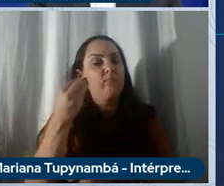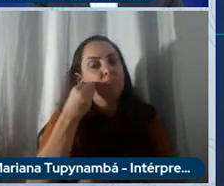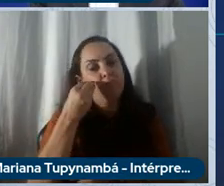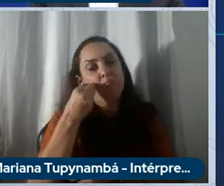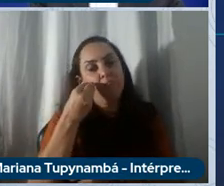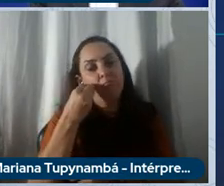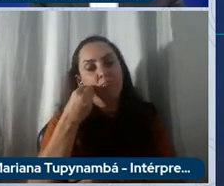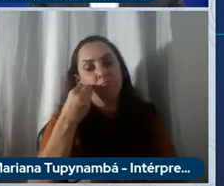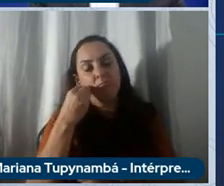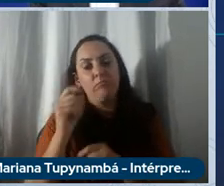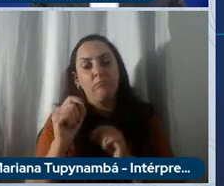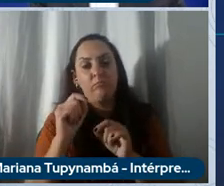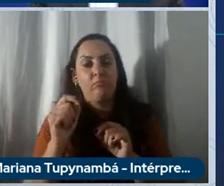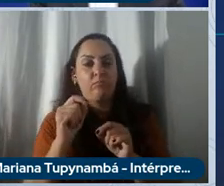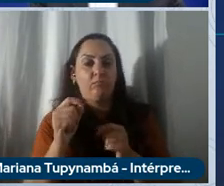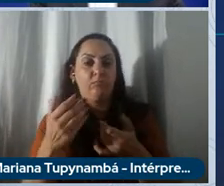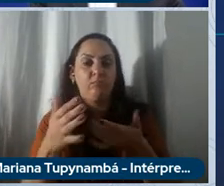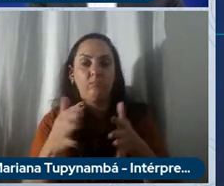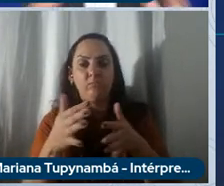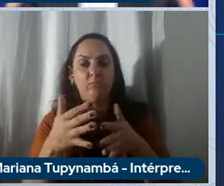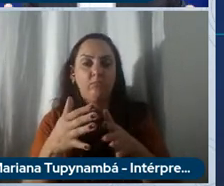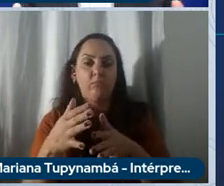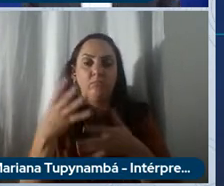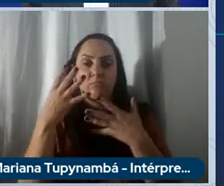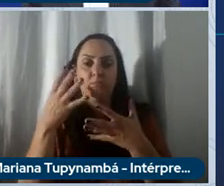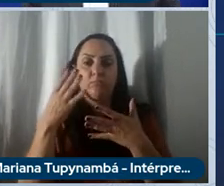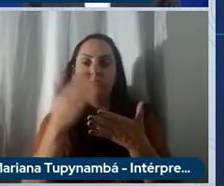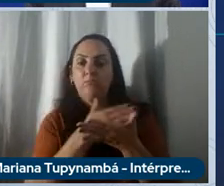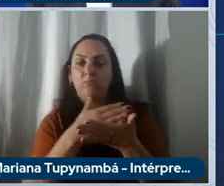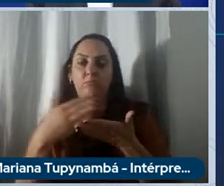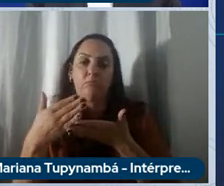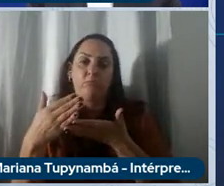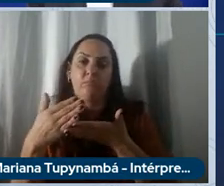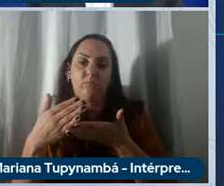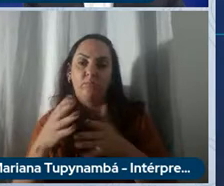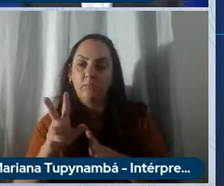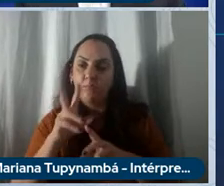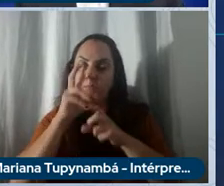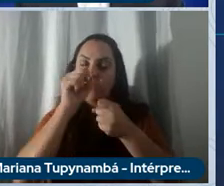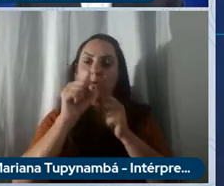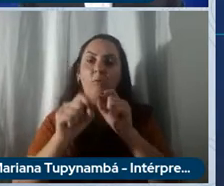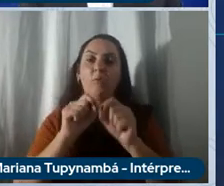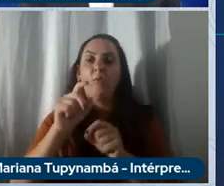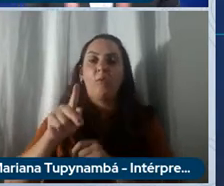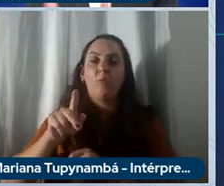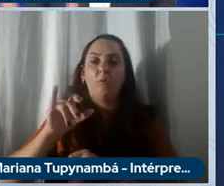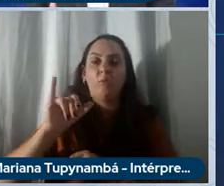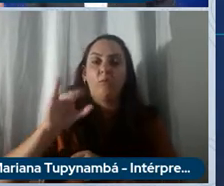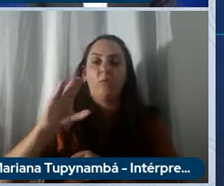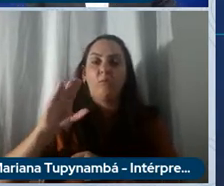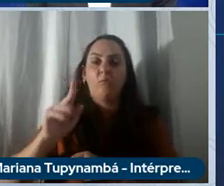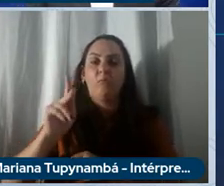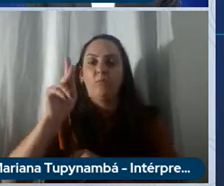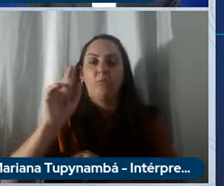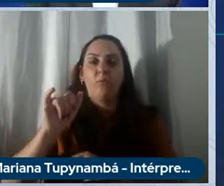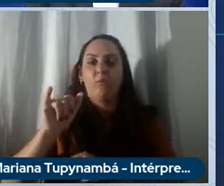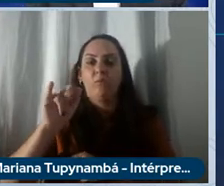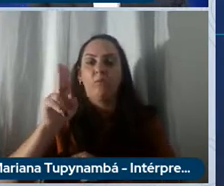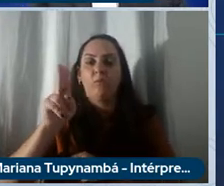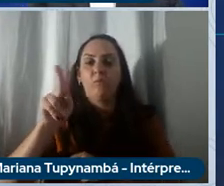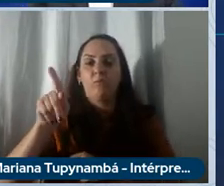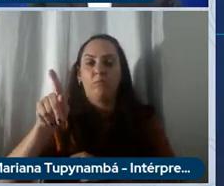entre eles queremos iniciar uma ofensiva ainda mais forte sobre pick-ups no final Brasil Argentina Chile